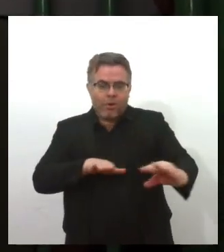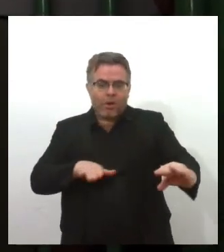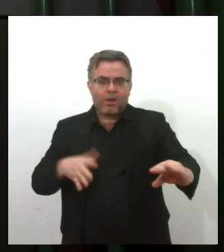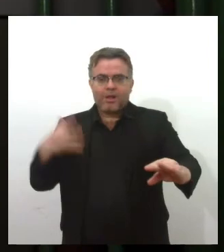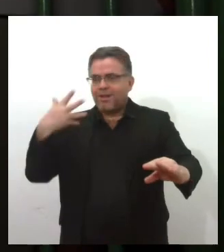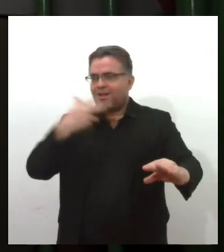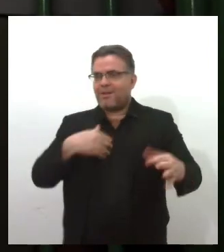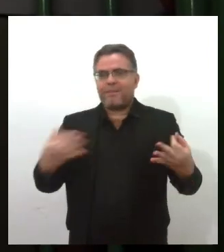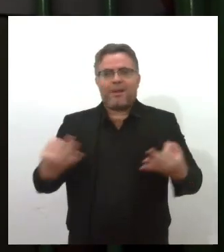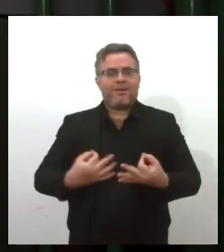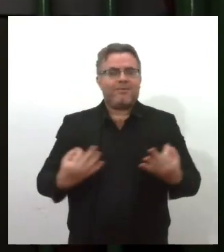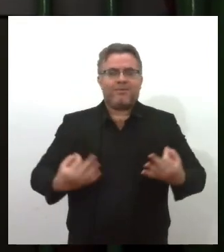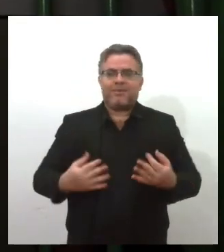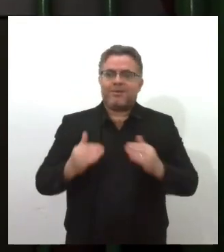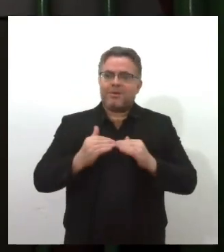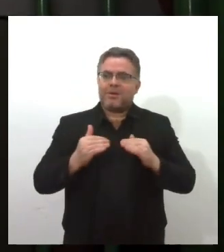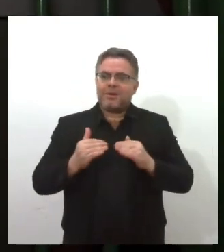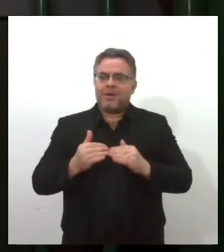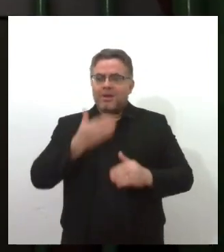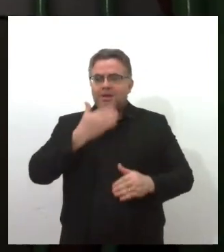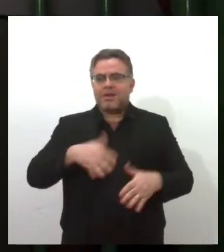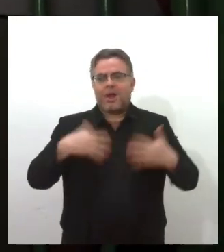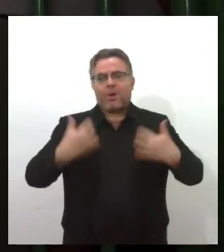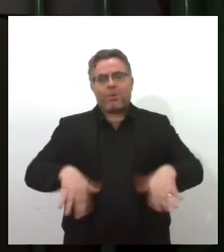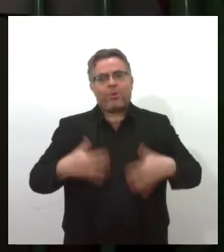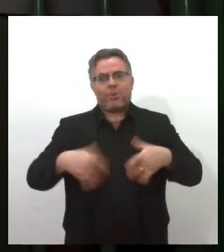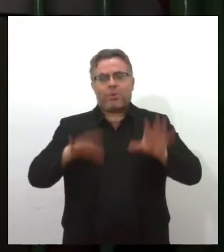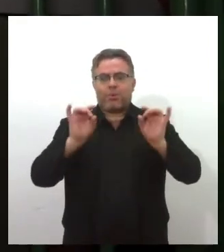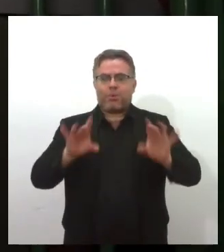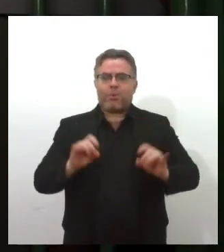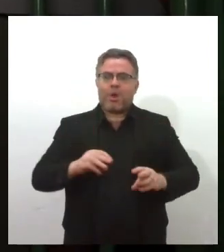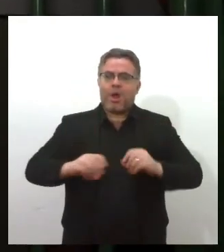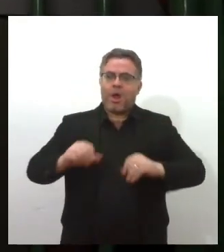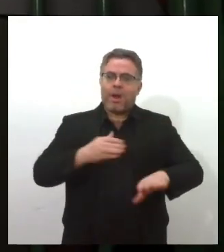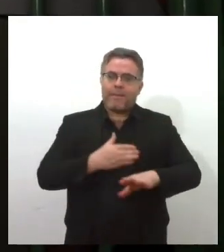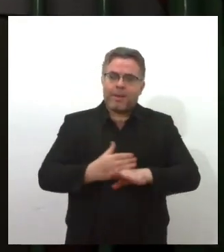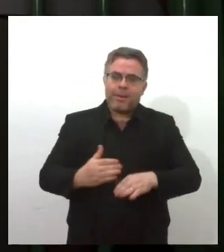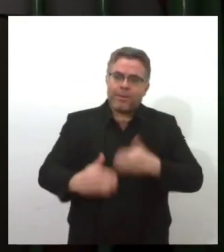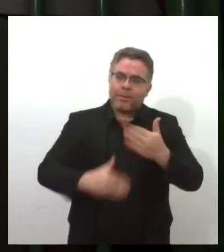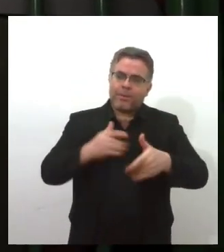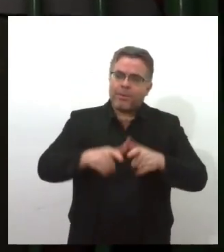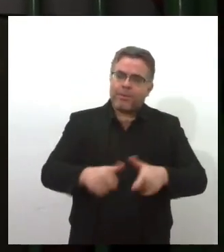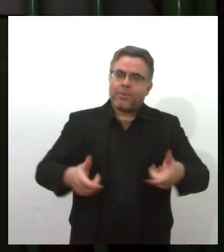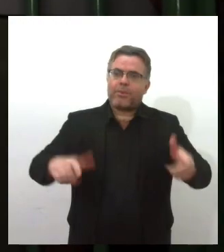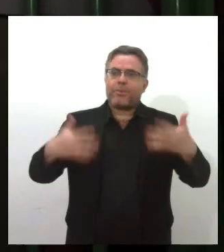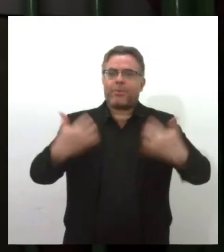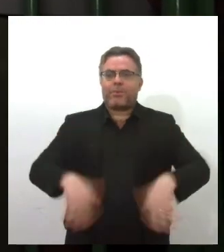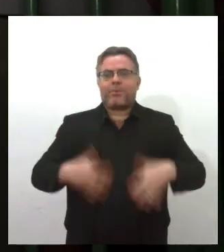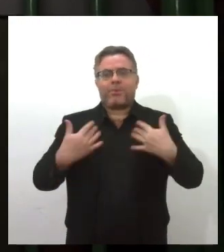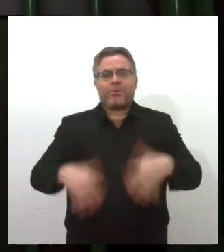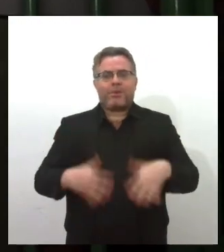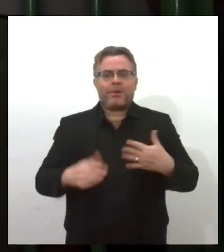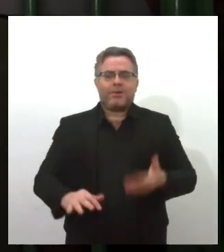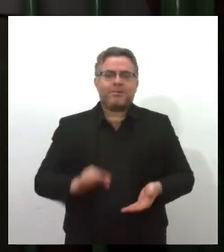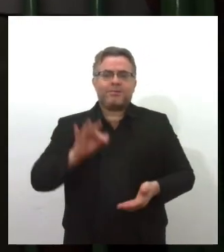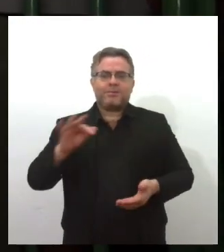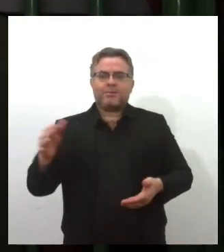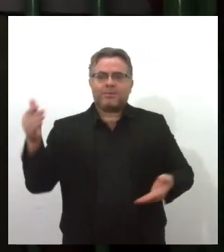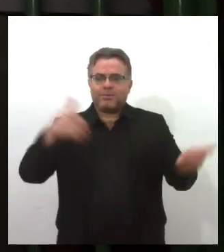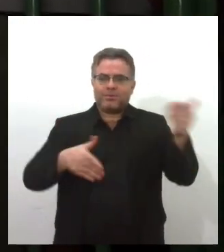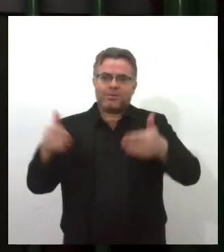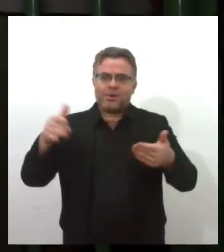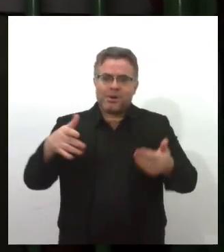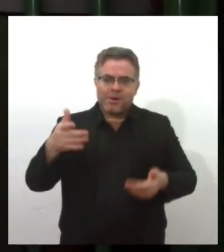arrumação natalina que a gente fez, né? Então, a Areia Branca está crescendo, está de vento em polpa, graças a Deus, e vem diversas e mais